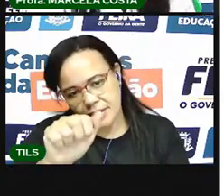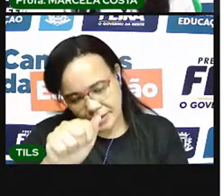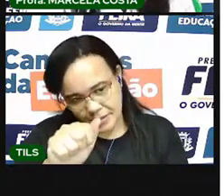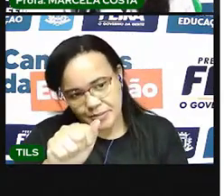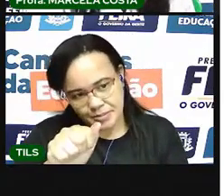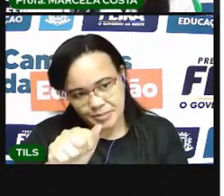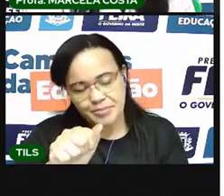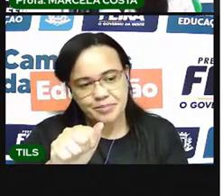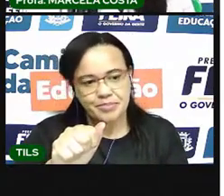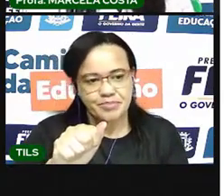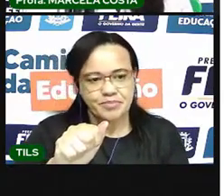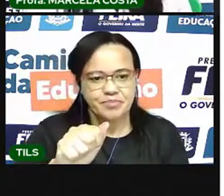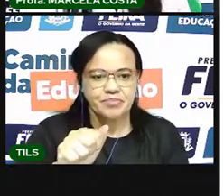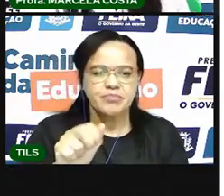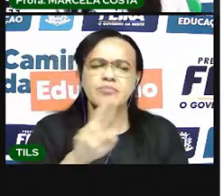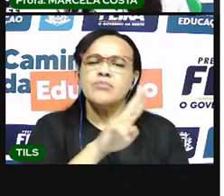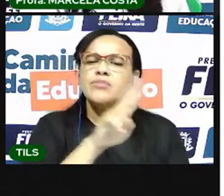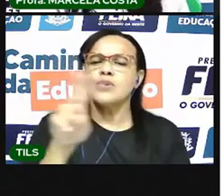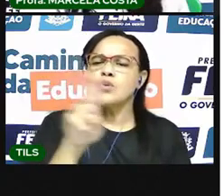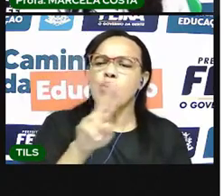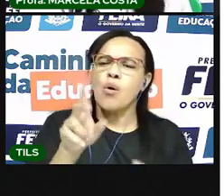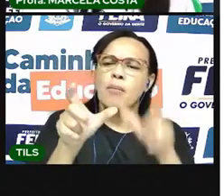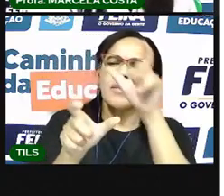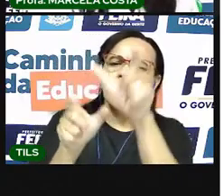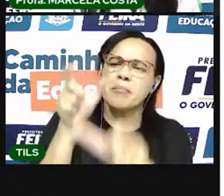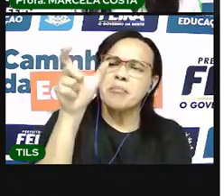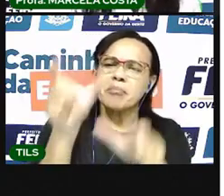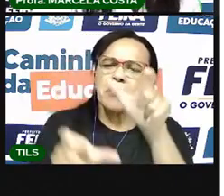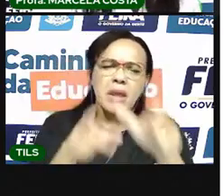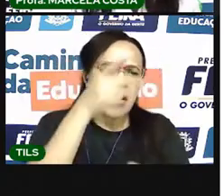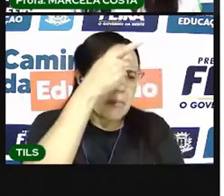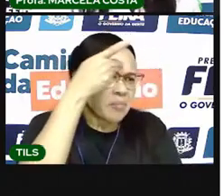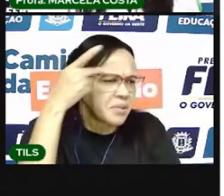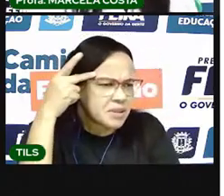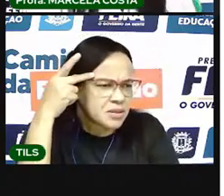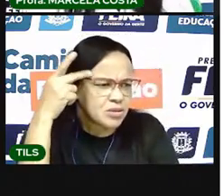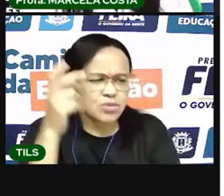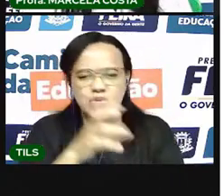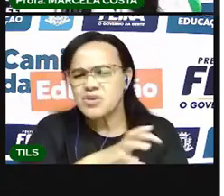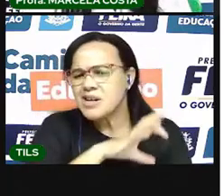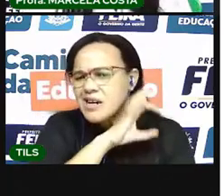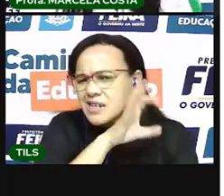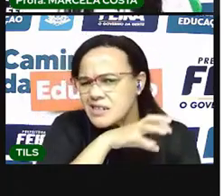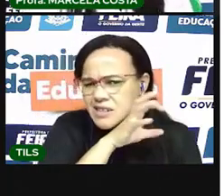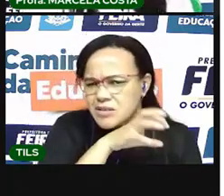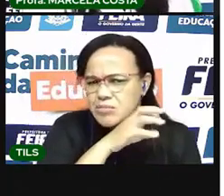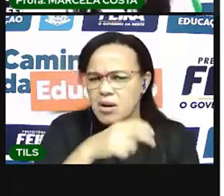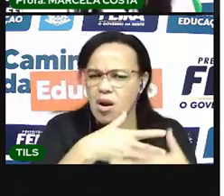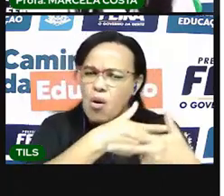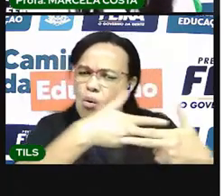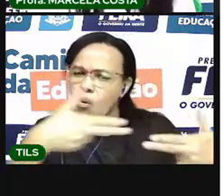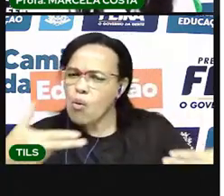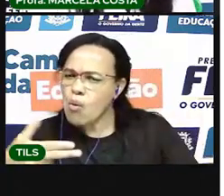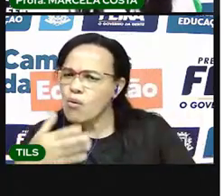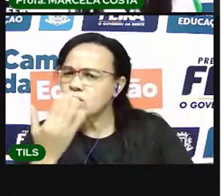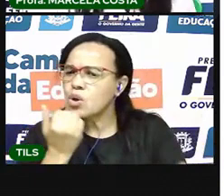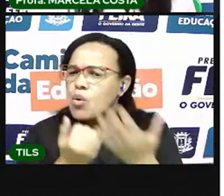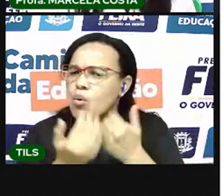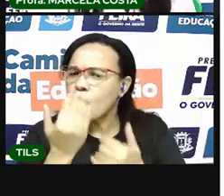Iara. Iara é o nome de uma pessoa? É o nome de um animal? De um alimento? Ou de uma coisa?